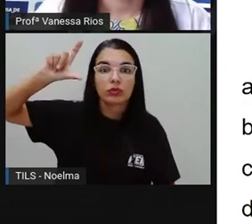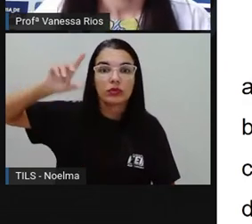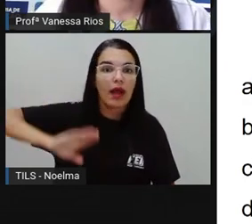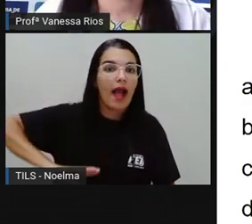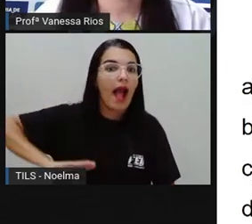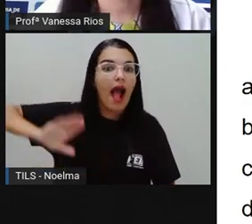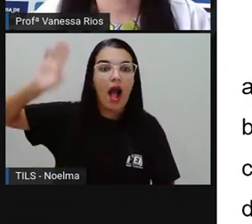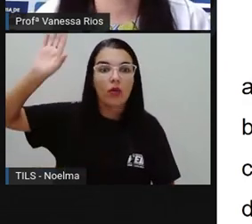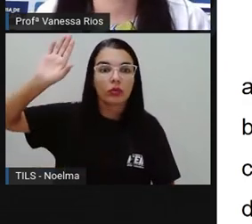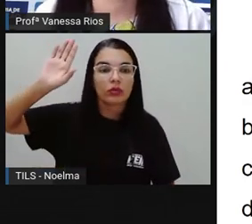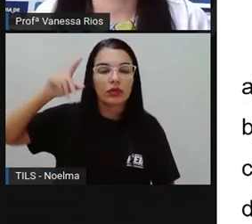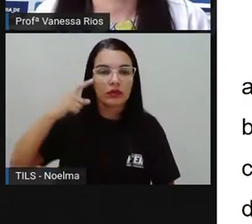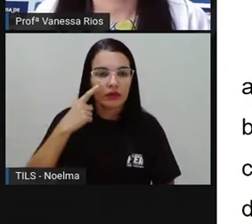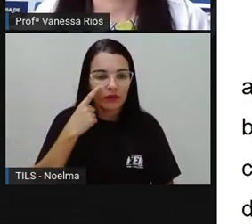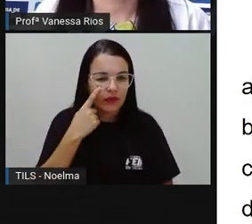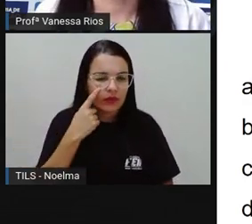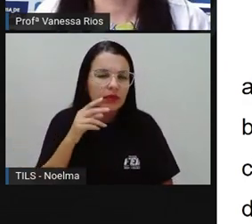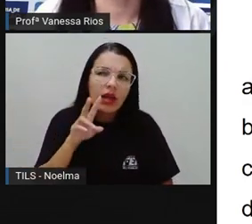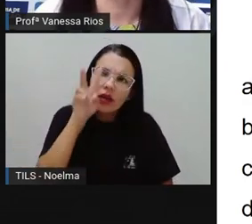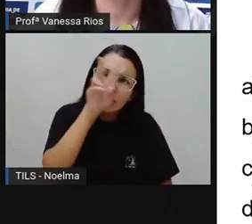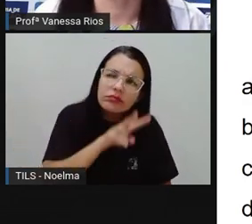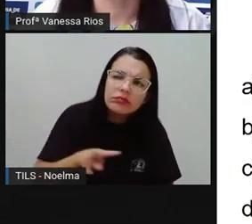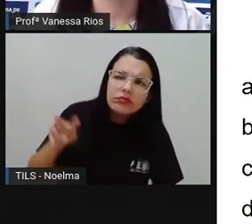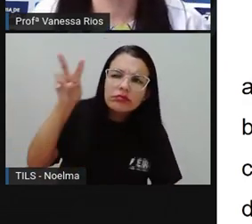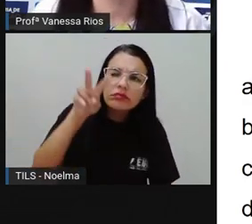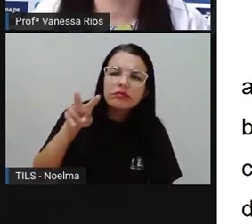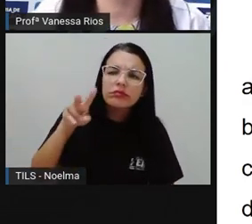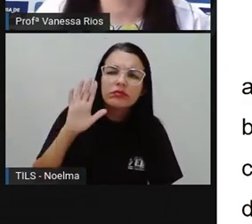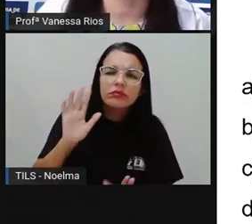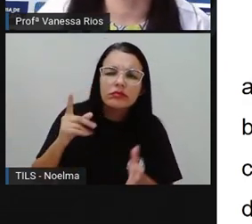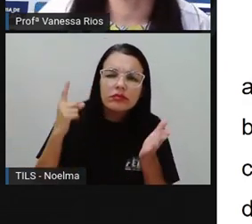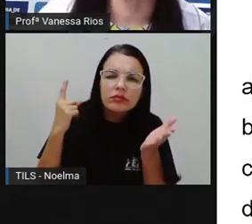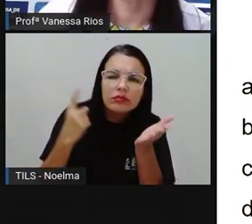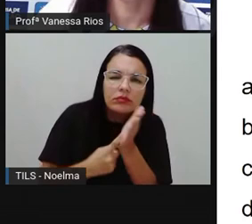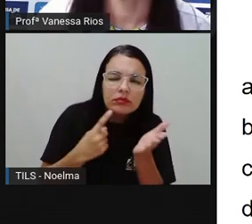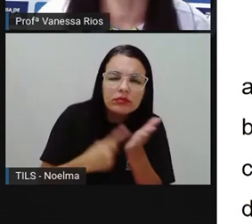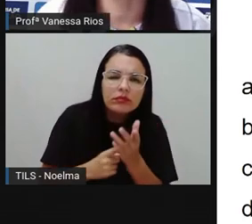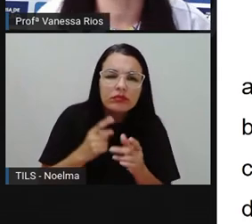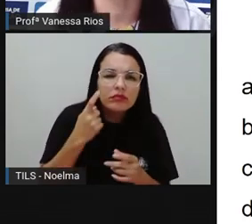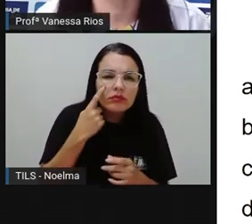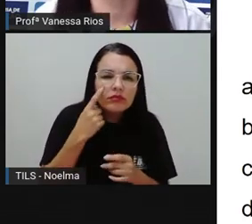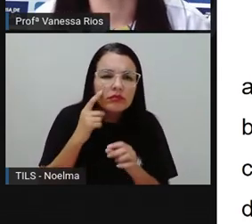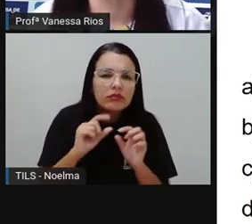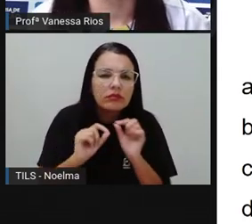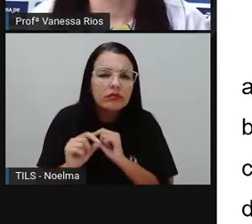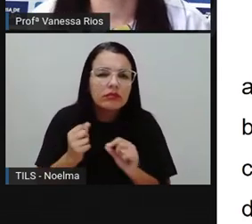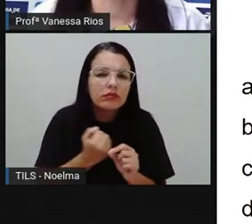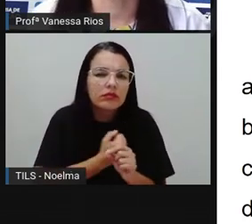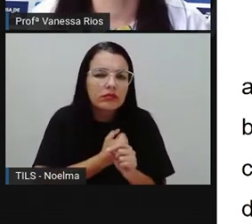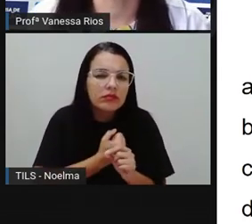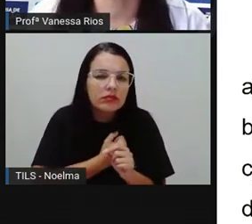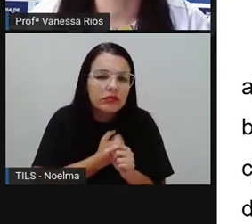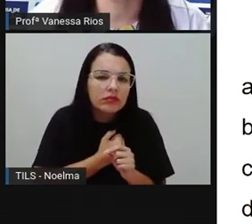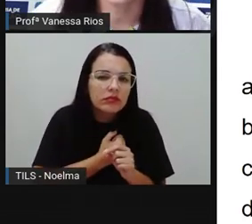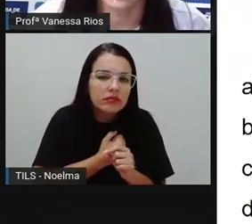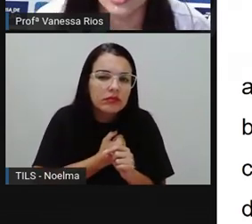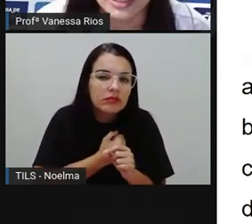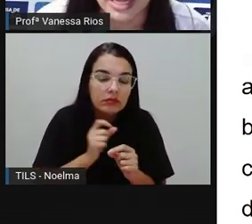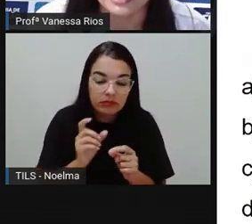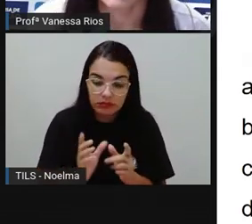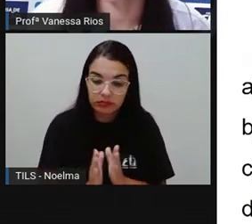A gente já visualmente identifica que a maior temperatura vai corresponder à maior